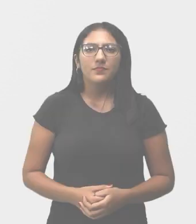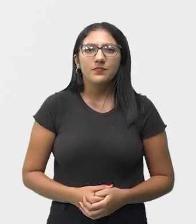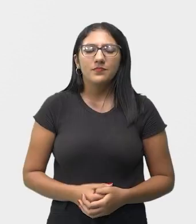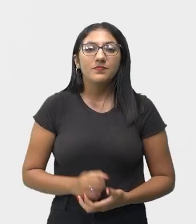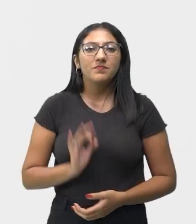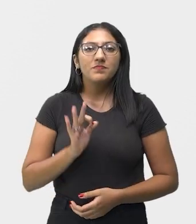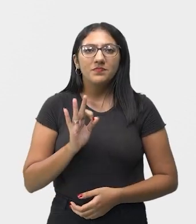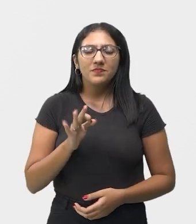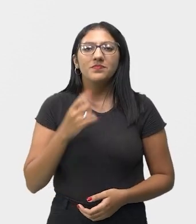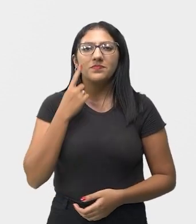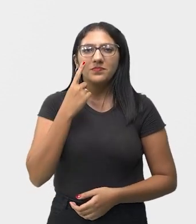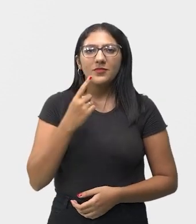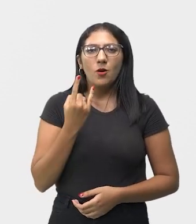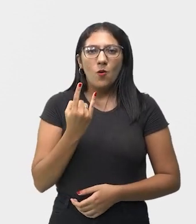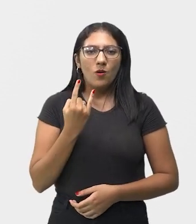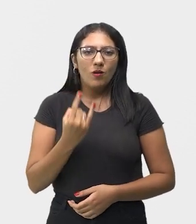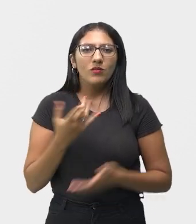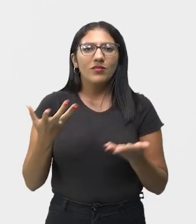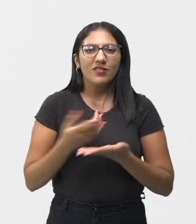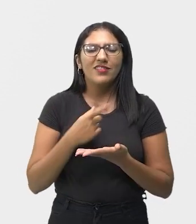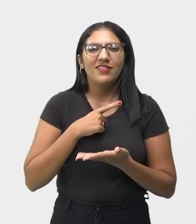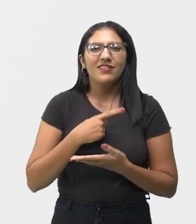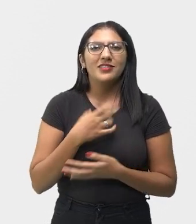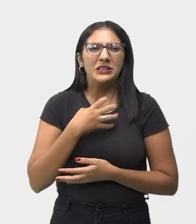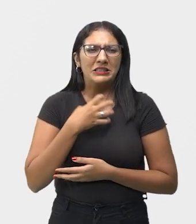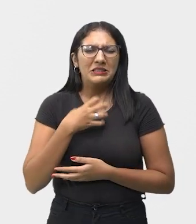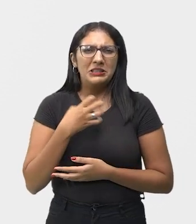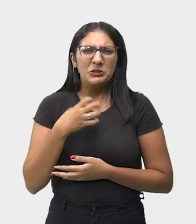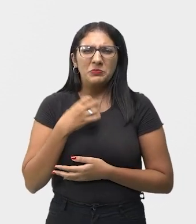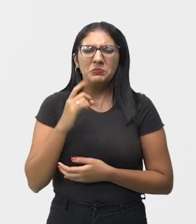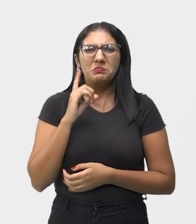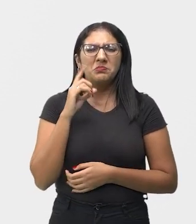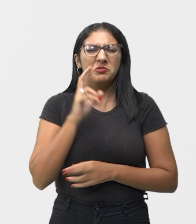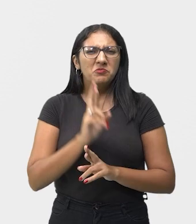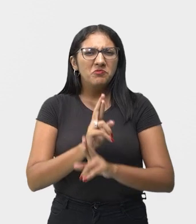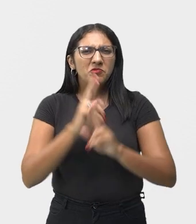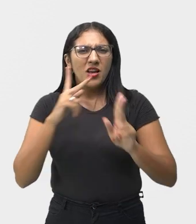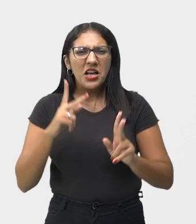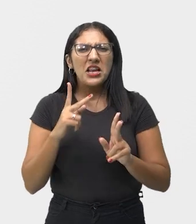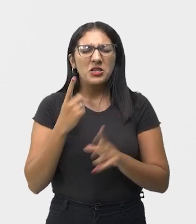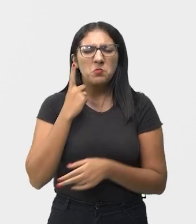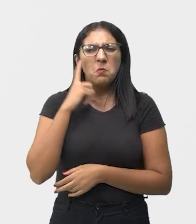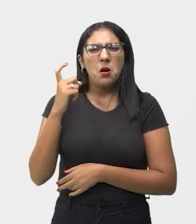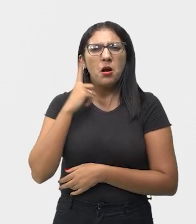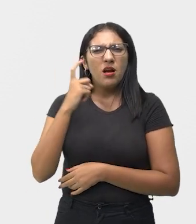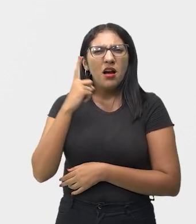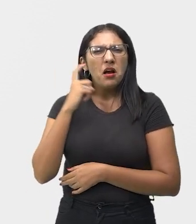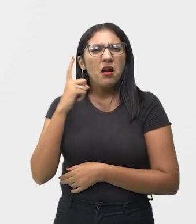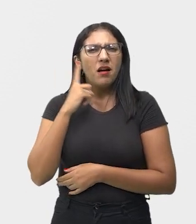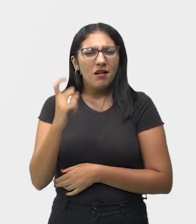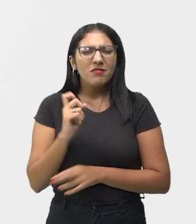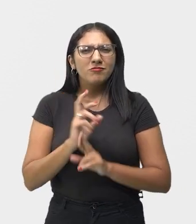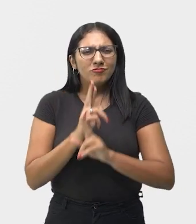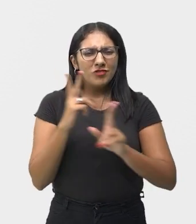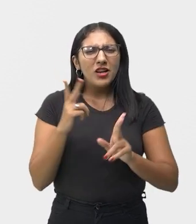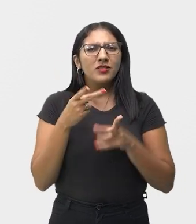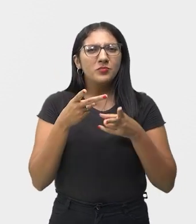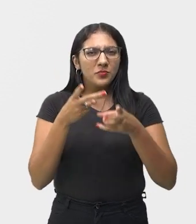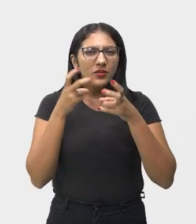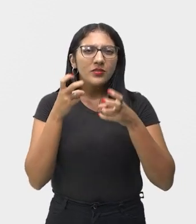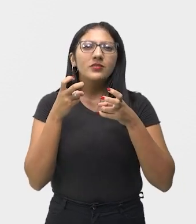Então, partindo do rock and roll, tem essa pegada mais pesada, esse som muito mais marcante, não é verdade?